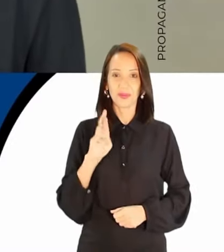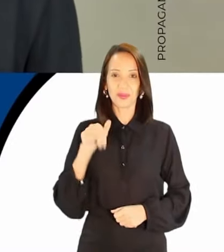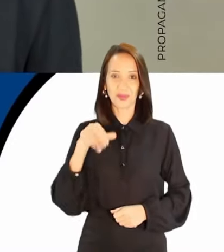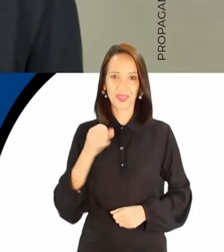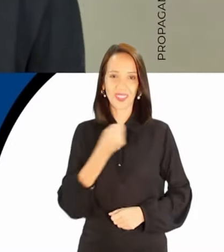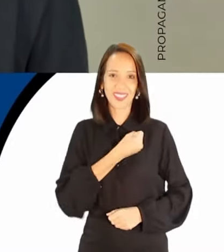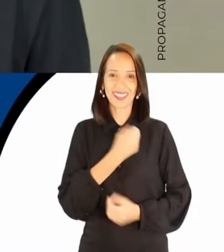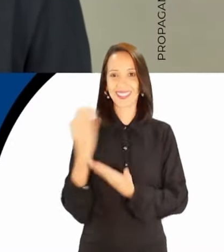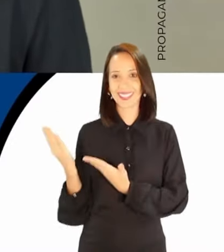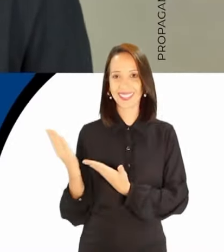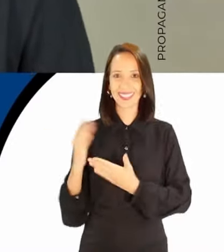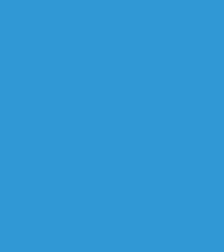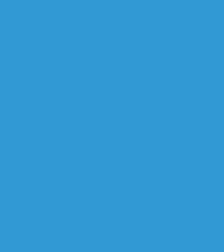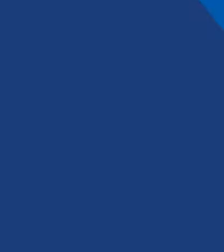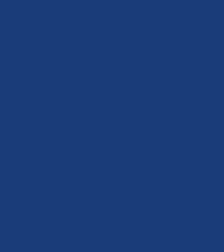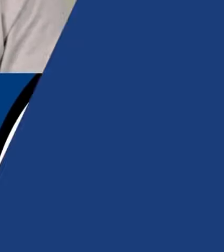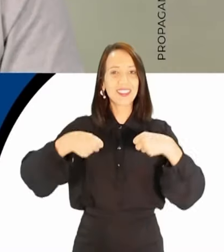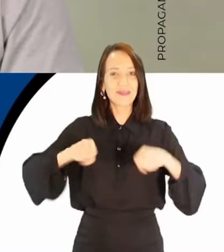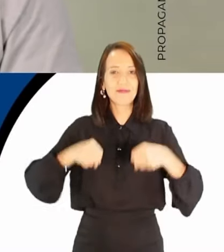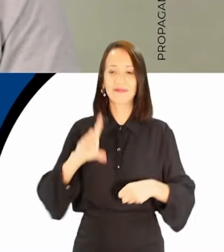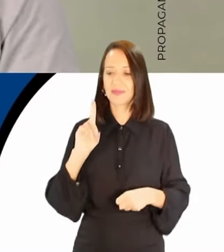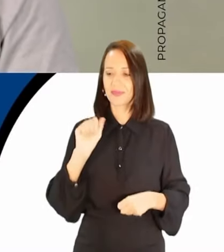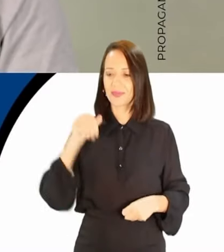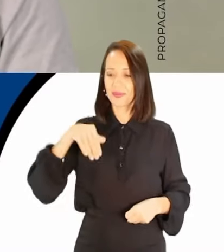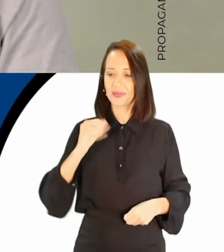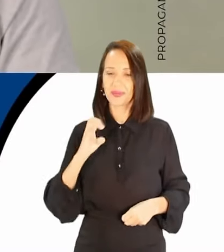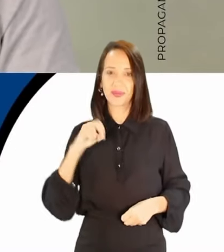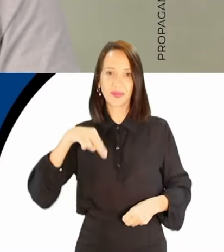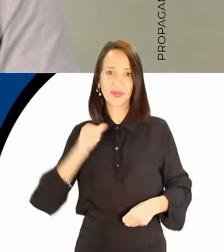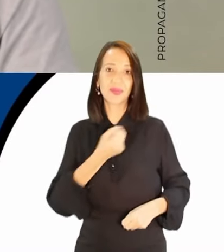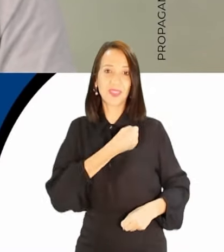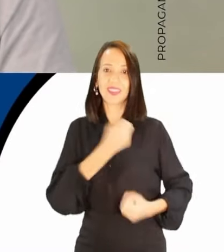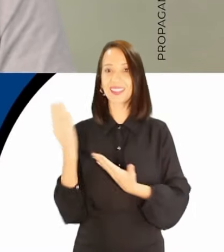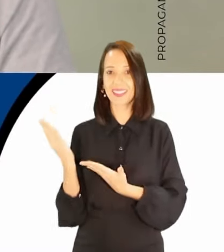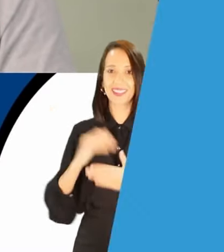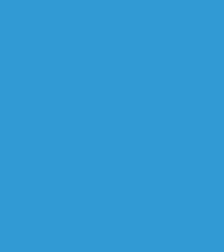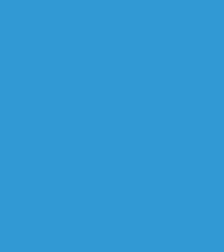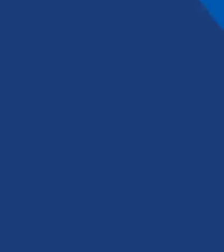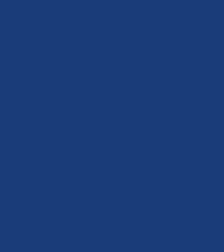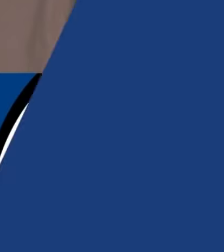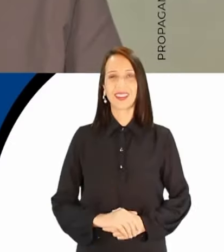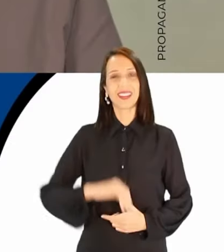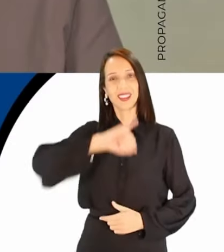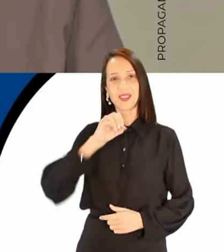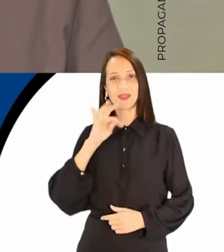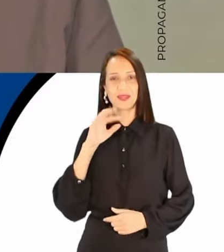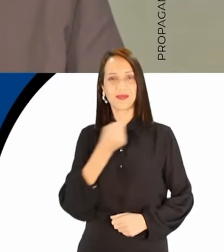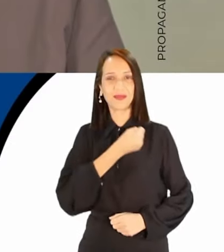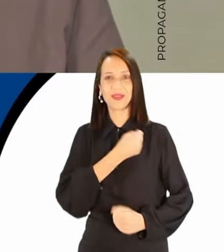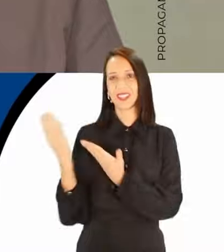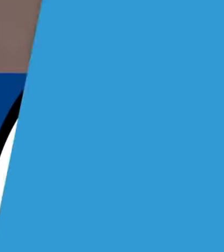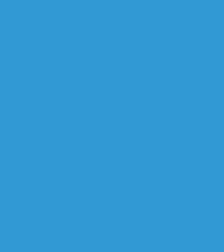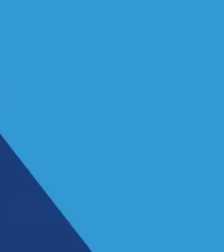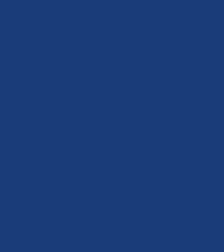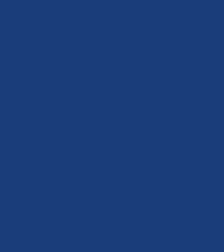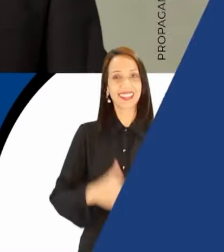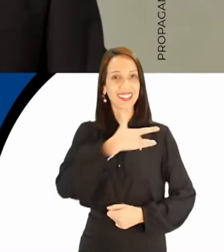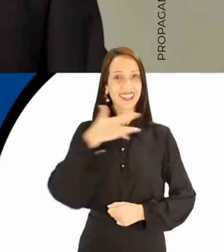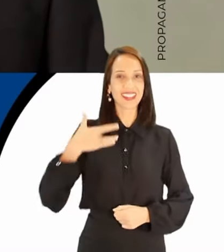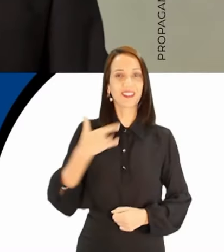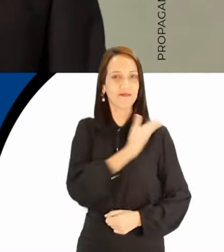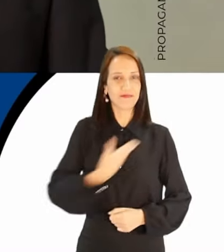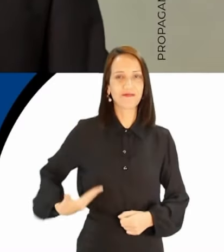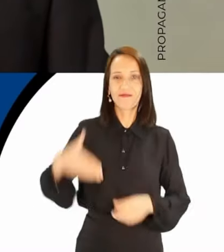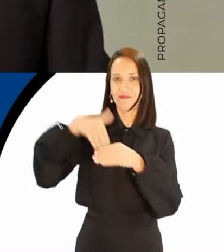Breno, 1, 2, 3, 4, 4. Pelos entregadores e motoboys da Macena, 12, 2, 4, 4. Sr. J. Maia, 12, 1, 4, 1. Pela